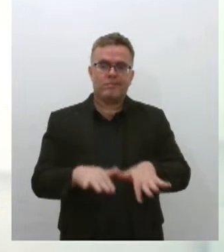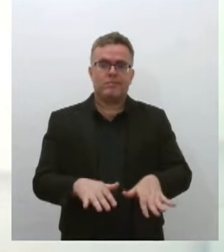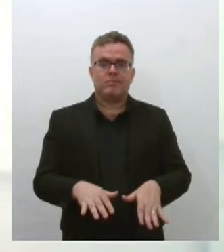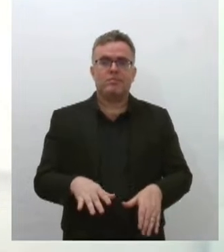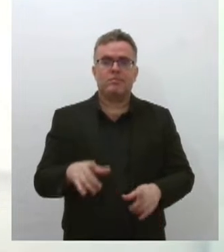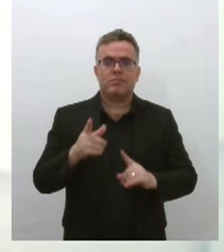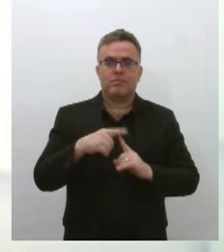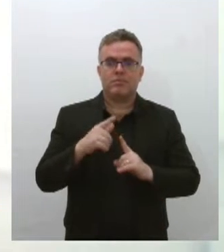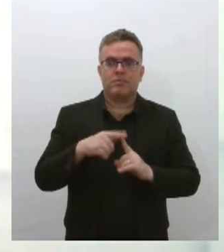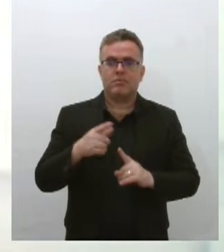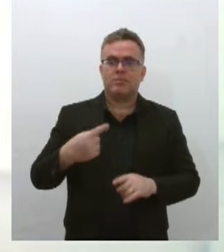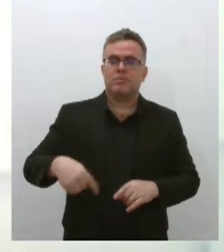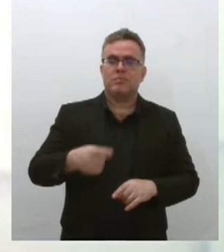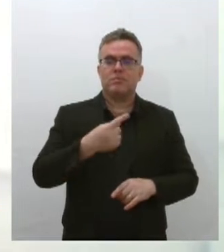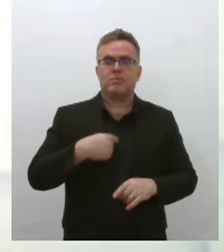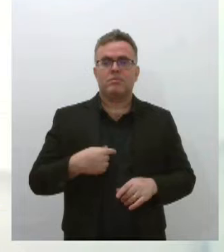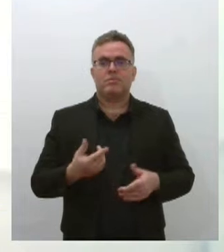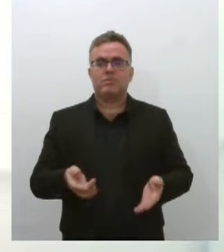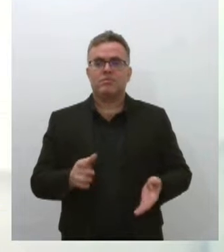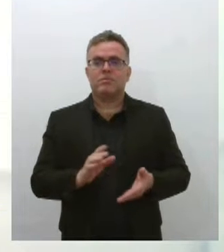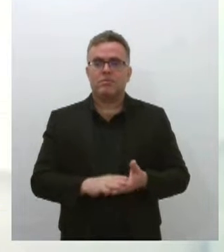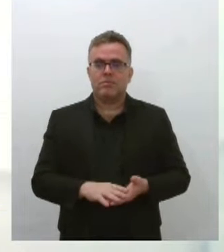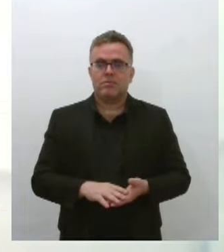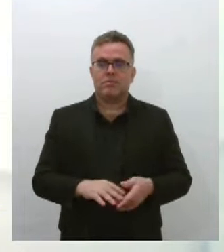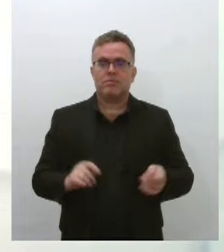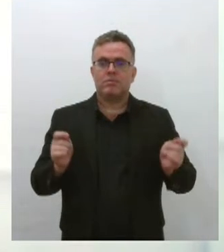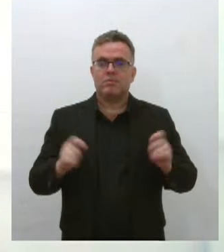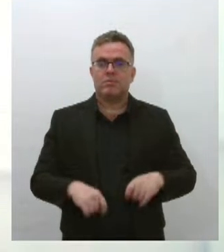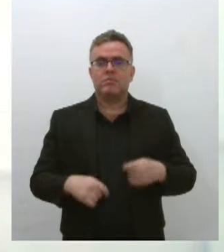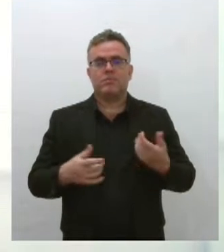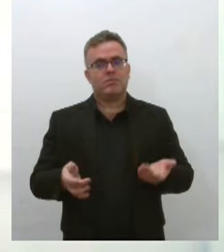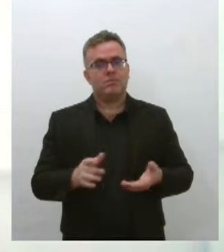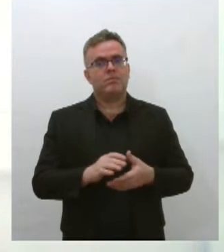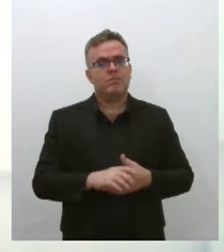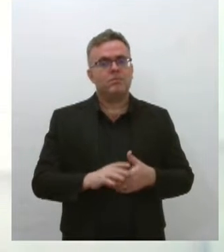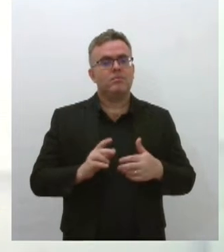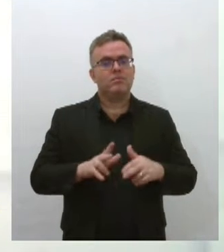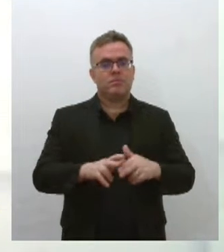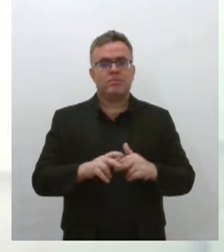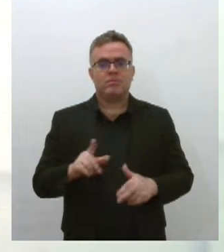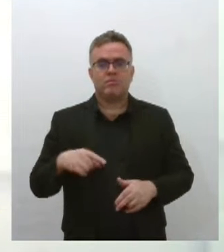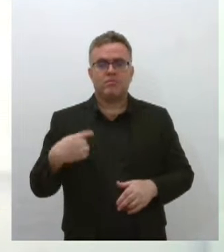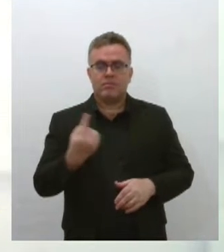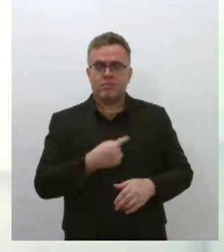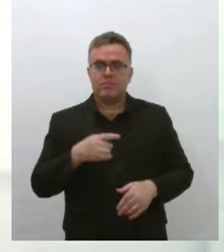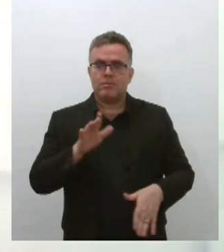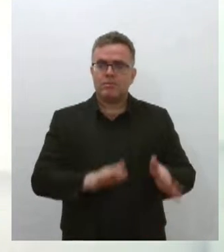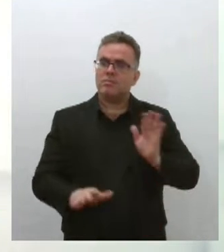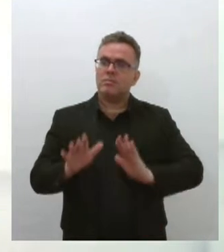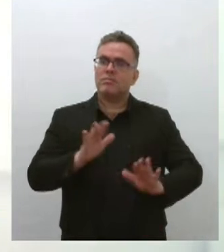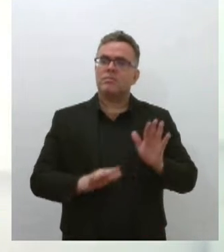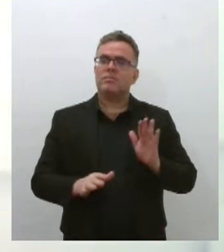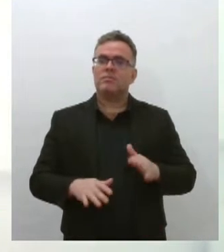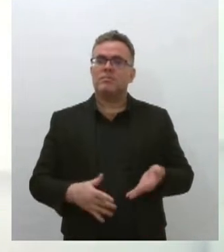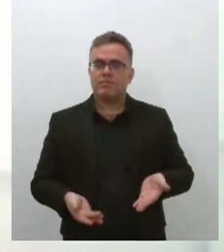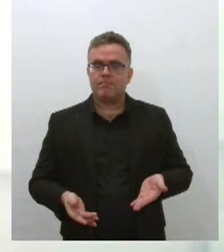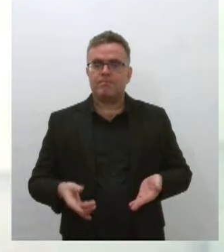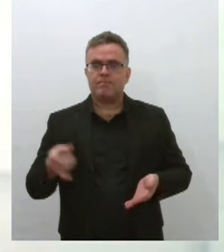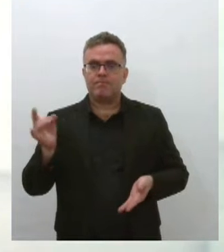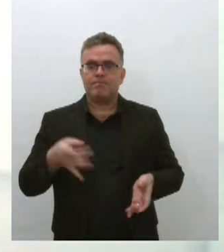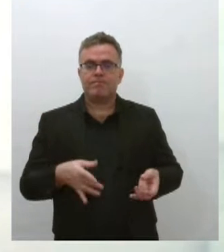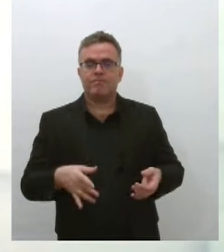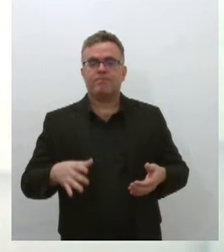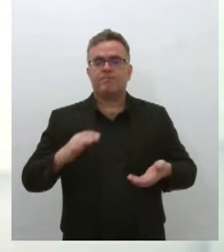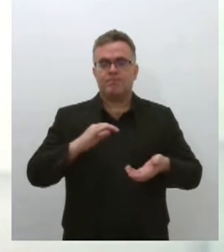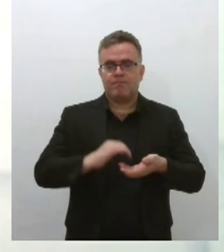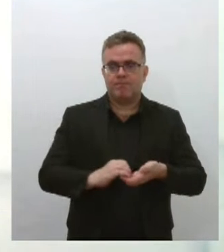gosta, que é a água potável, para fazer principalmente a reprodução. Por isso, a gente não deve acumular água em locais como telhas, calhas,